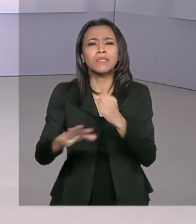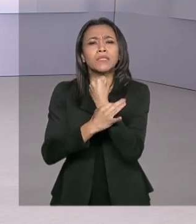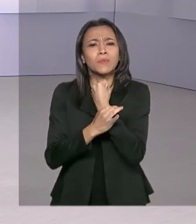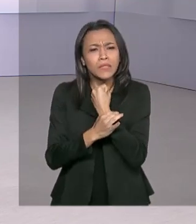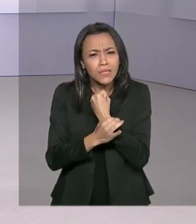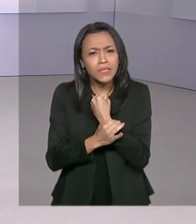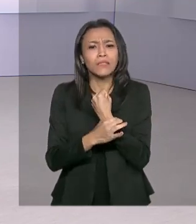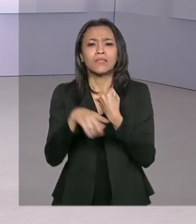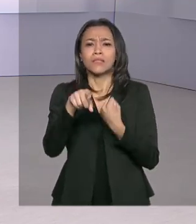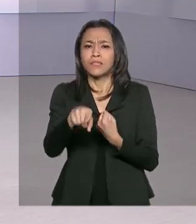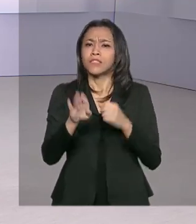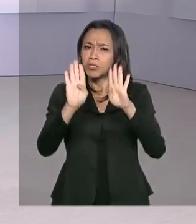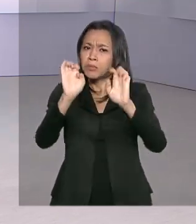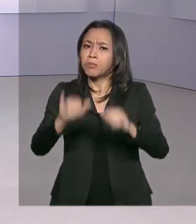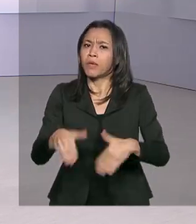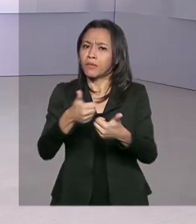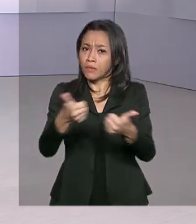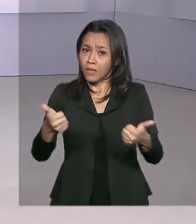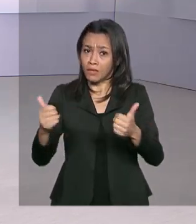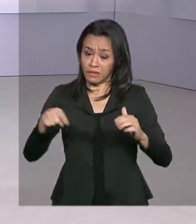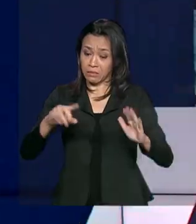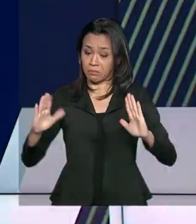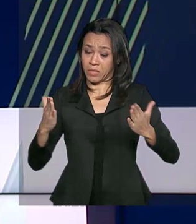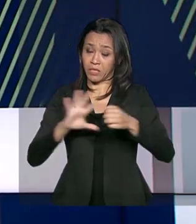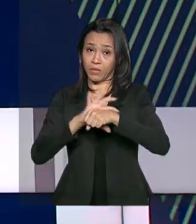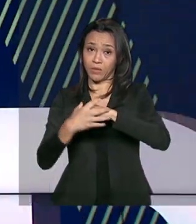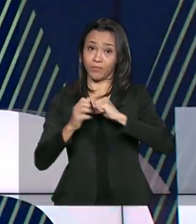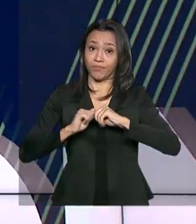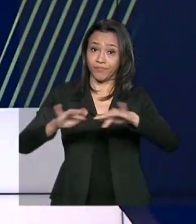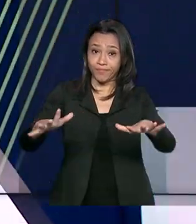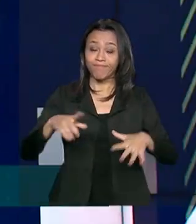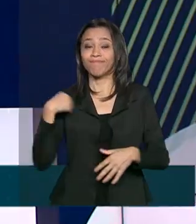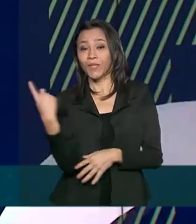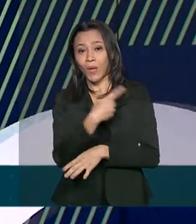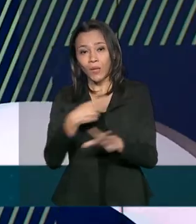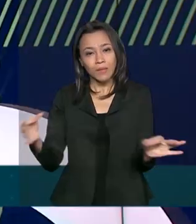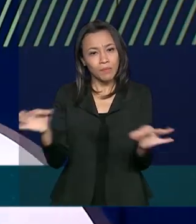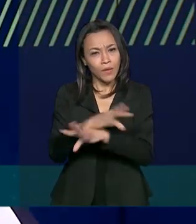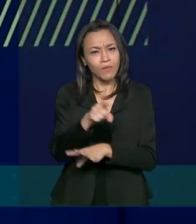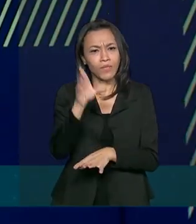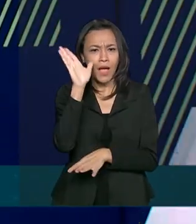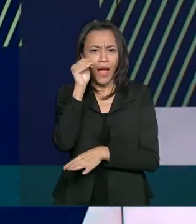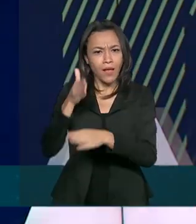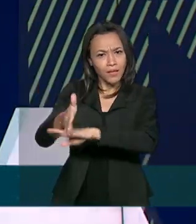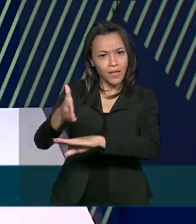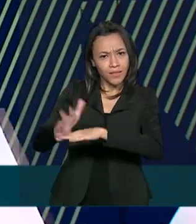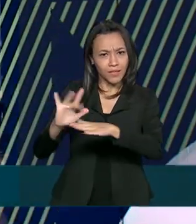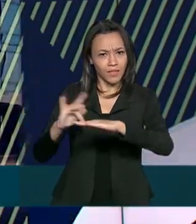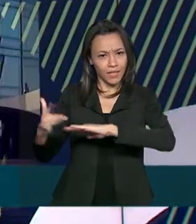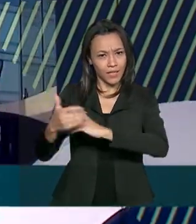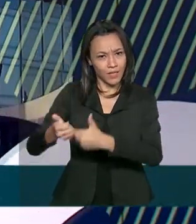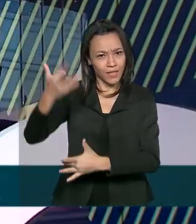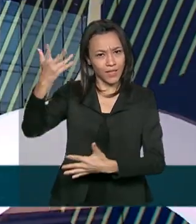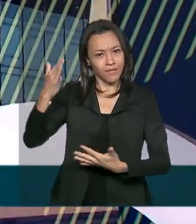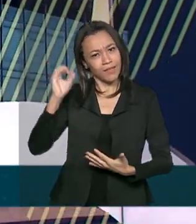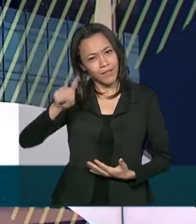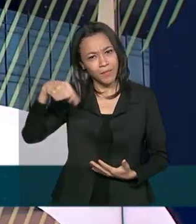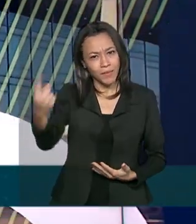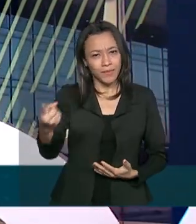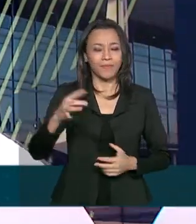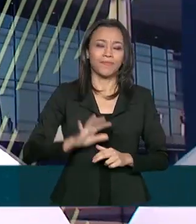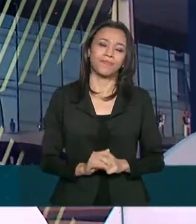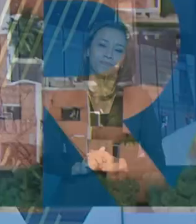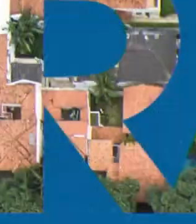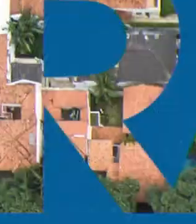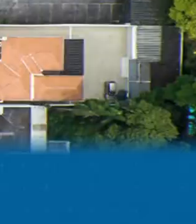-estar à população diante da crise. A gente fica por aqui. Acesse também as nossas redes sociais. Até a próxima edição.